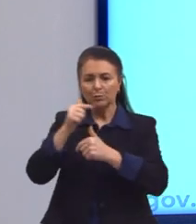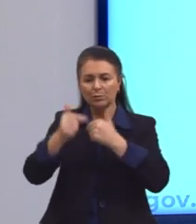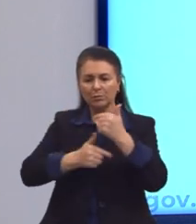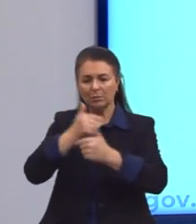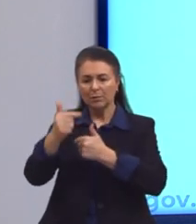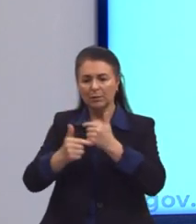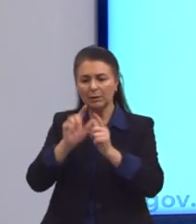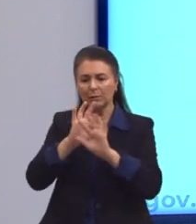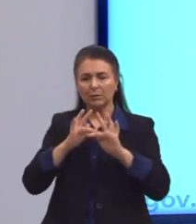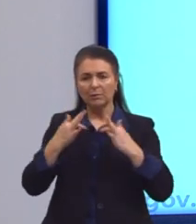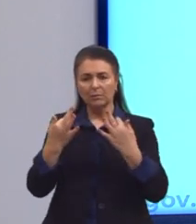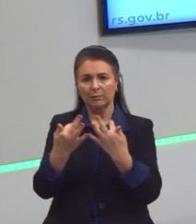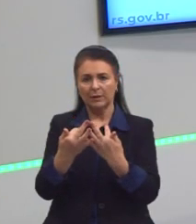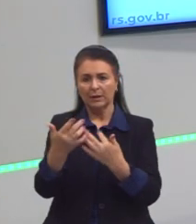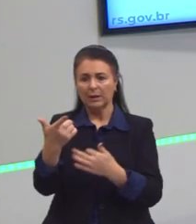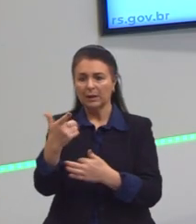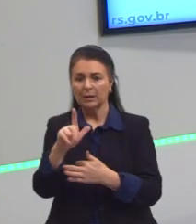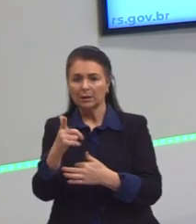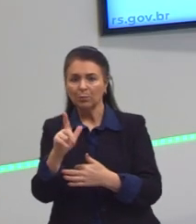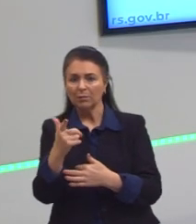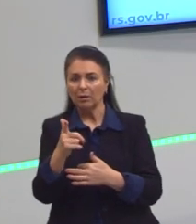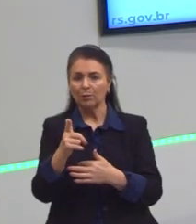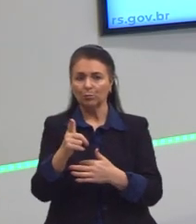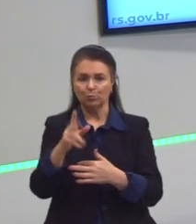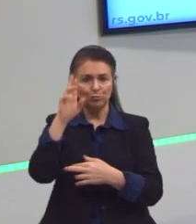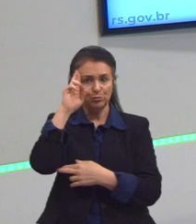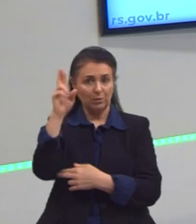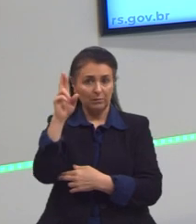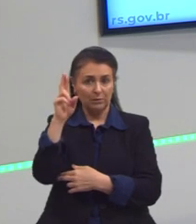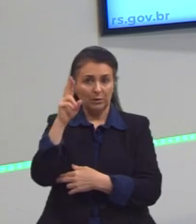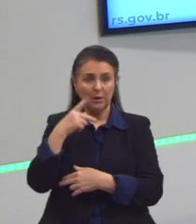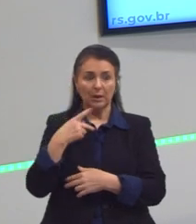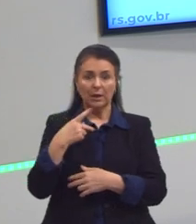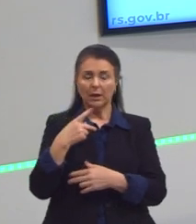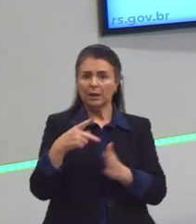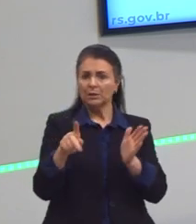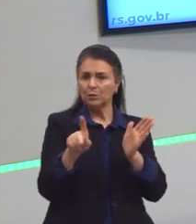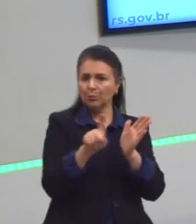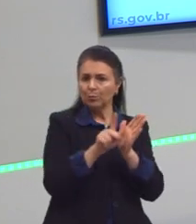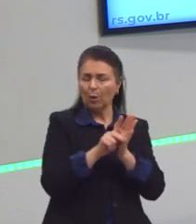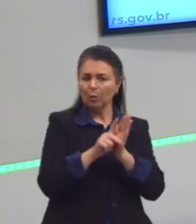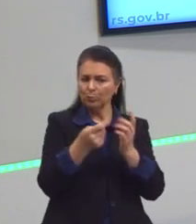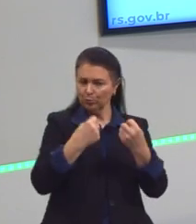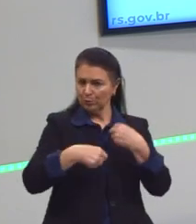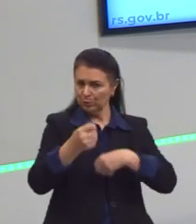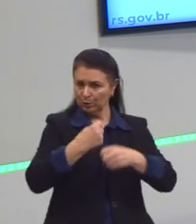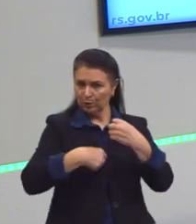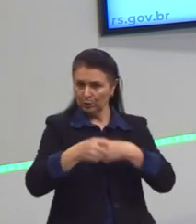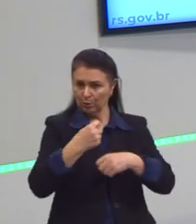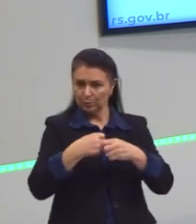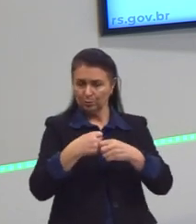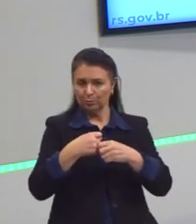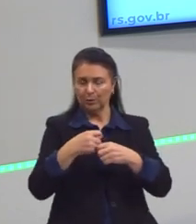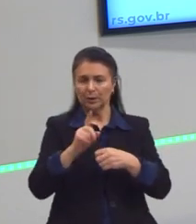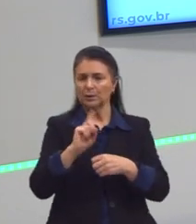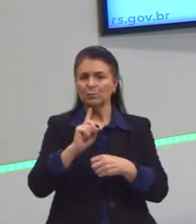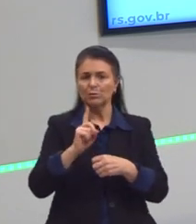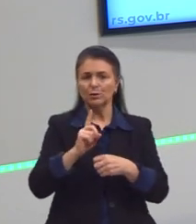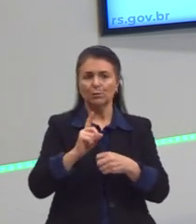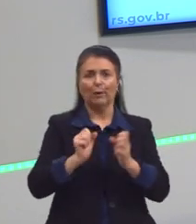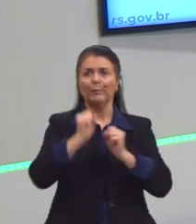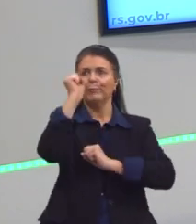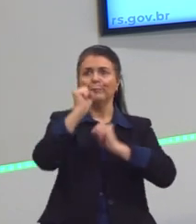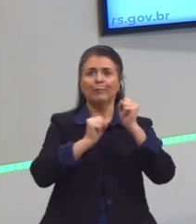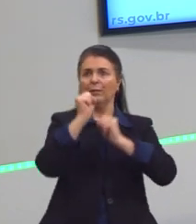mas ele não era empregado, ele era dono do seu próprio negócio. Portanto, ele não era nem um grande proprietário, mas